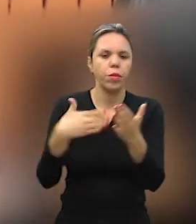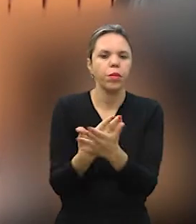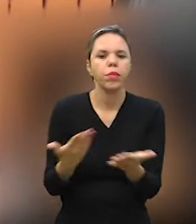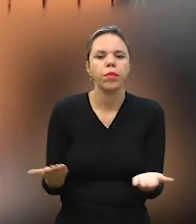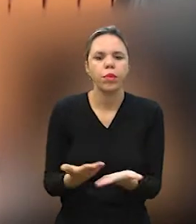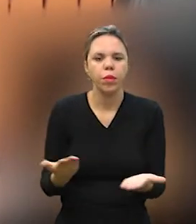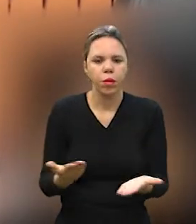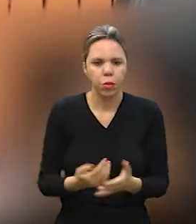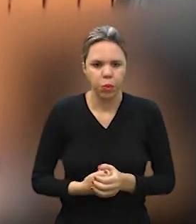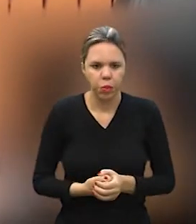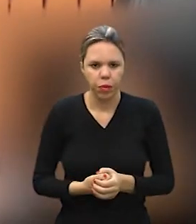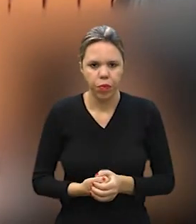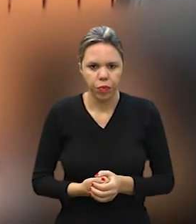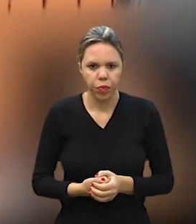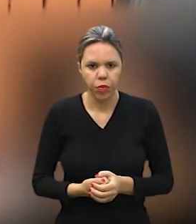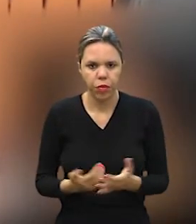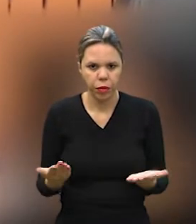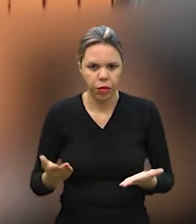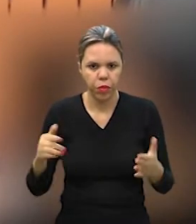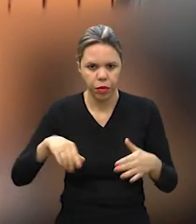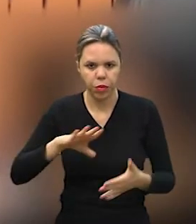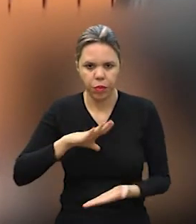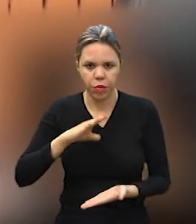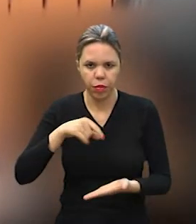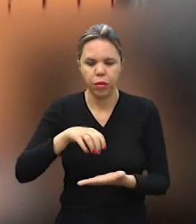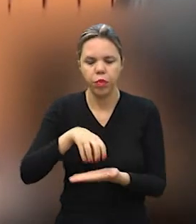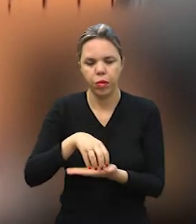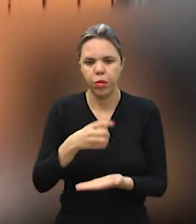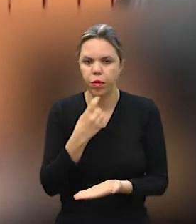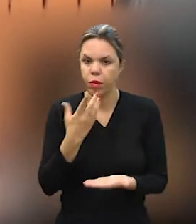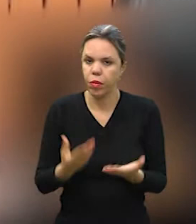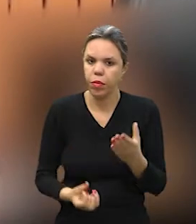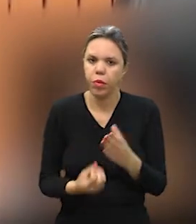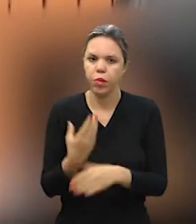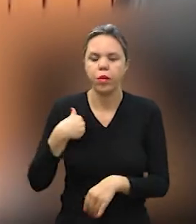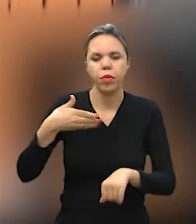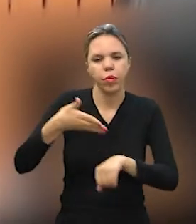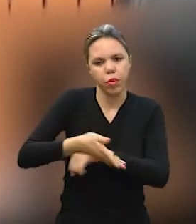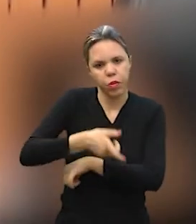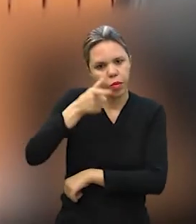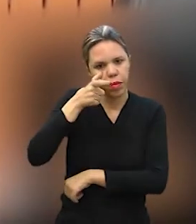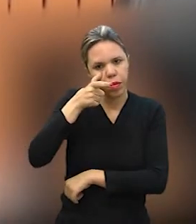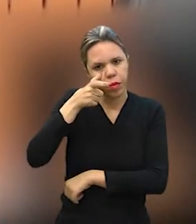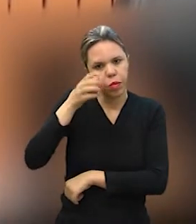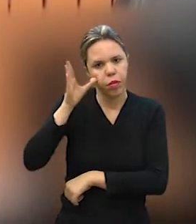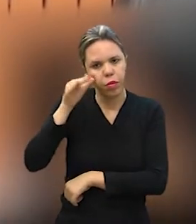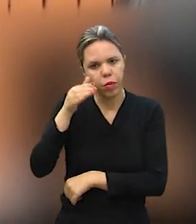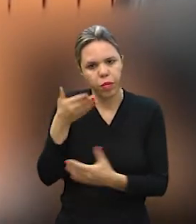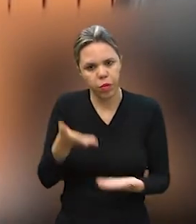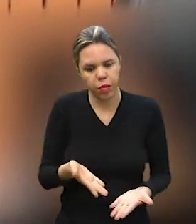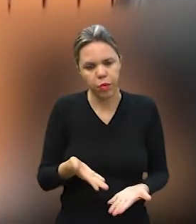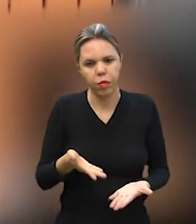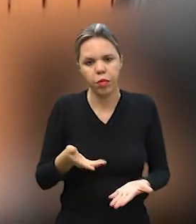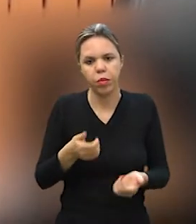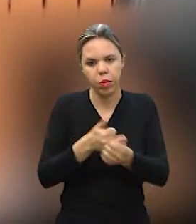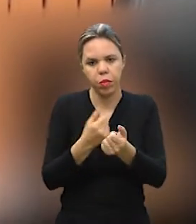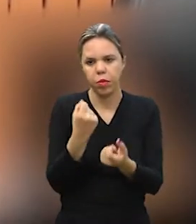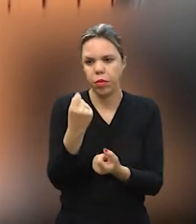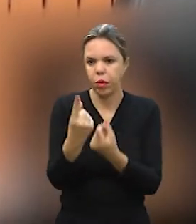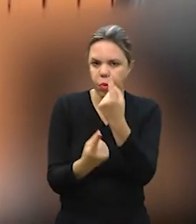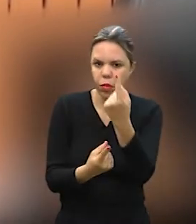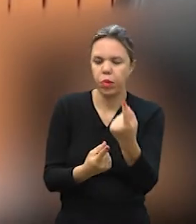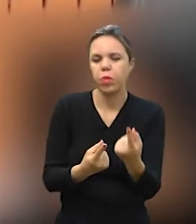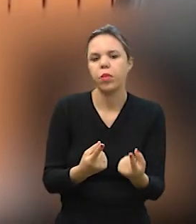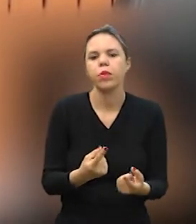até o momento que ele se encontra hoje aqui no município de Campinas. Eu visitei o Instituto Federal, vi de perto